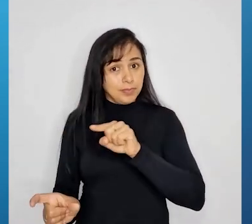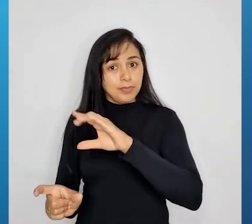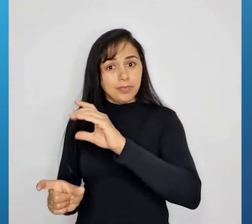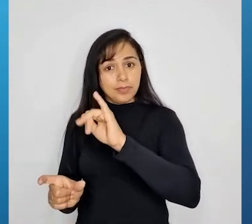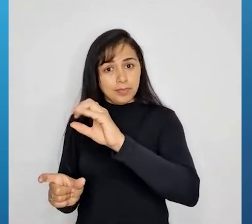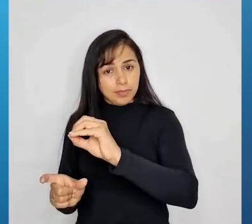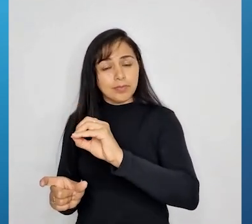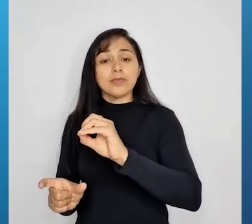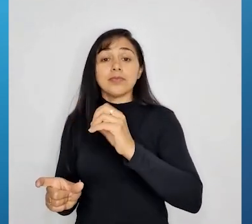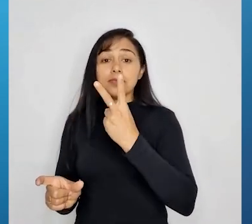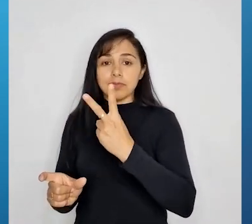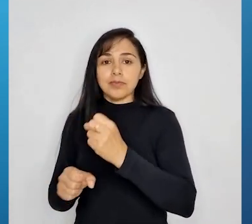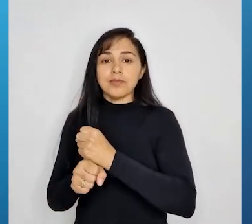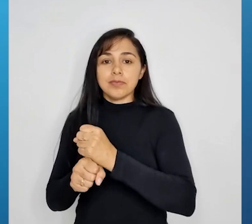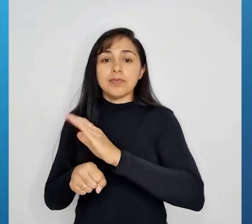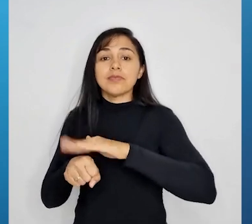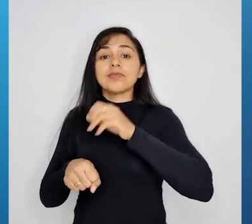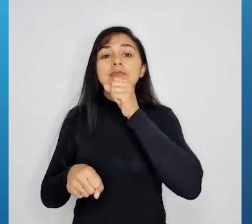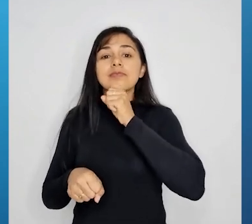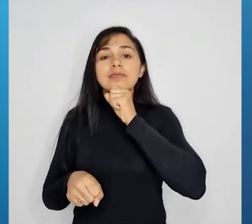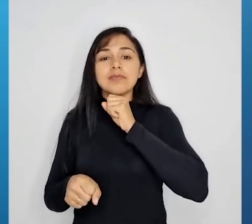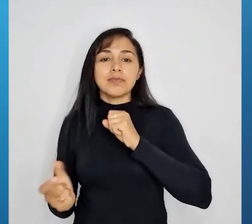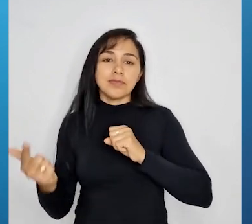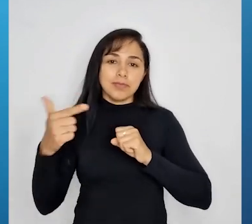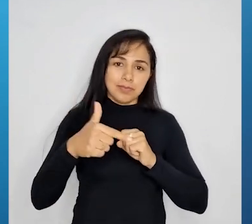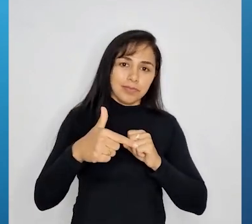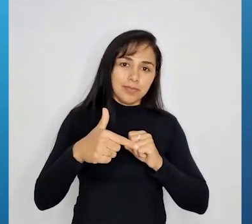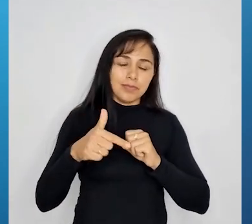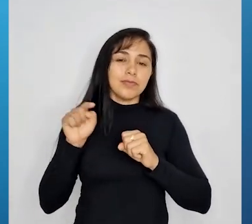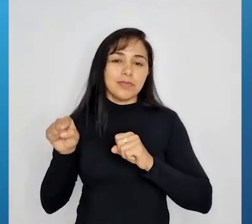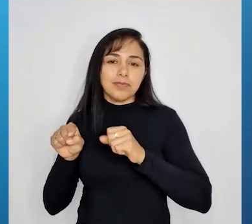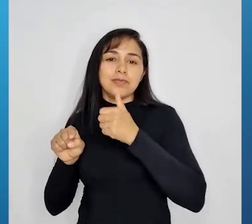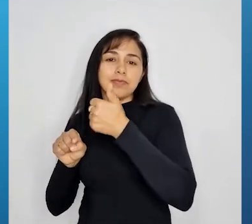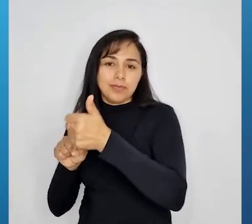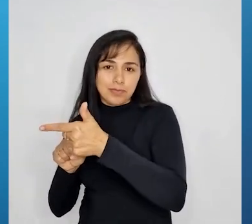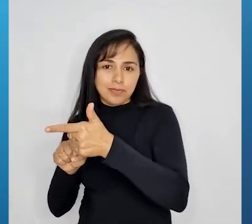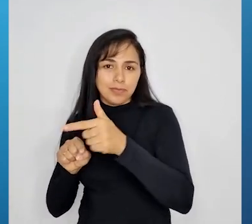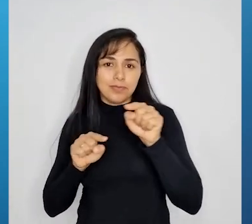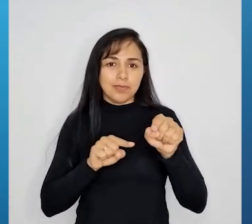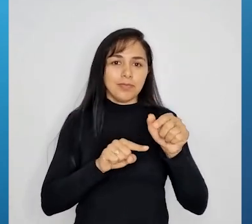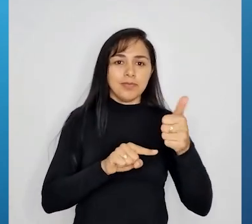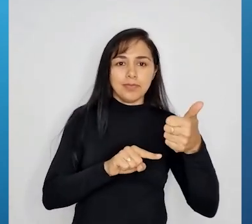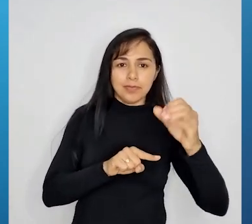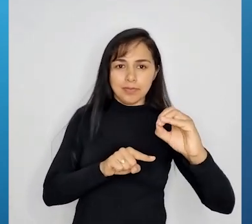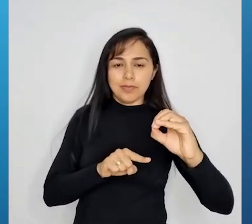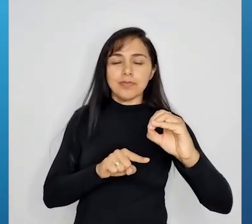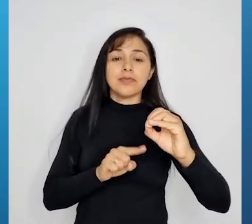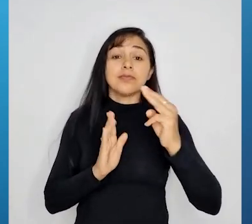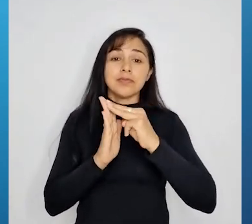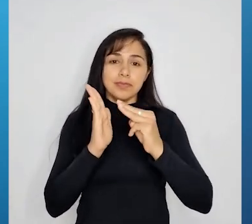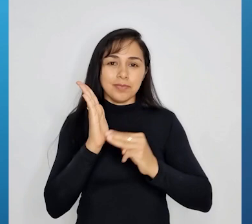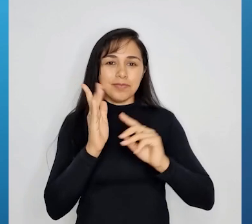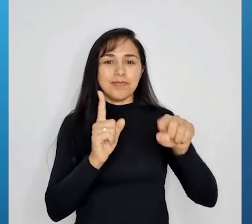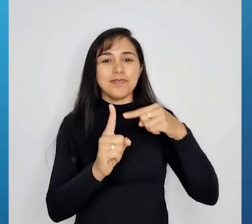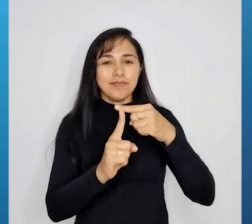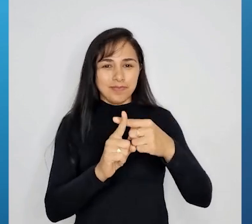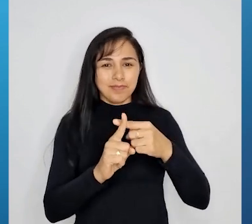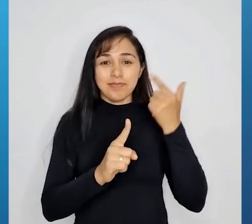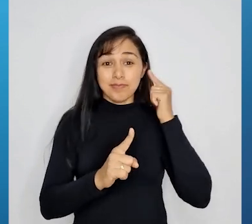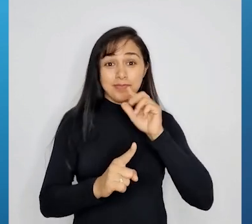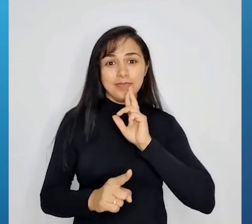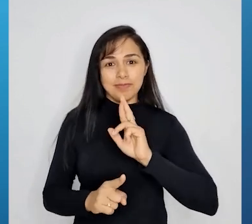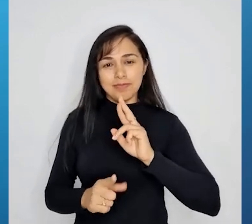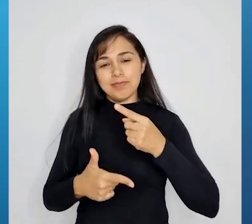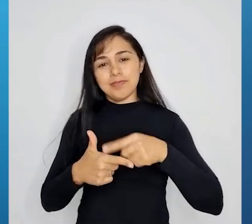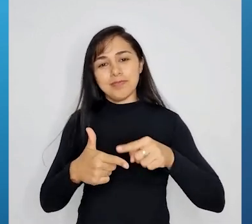mais velho, tá certo. Se Pedro tem 10, então Caio tem 12, viu? A gente resolveu esse problema aplicando o método da adição. Que